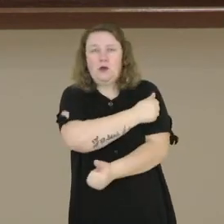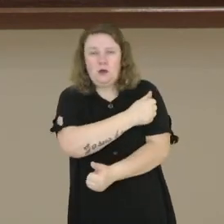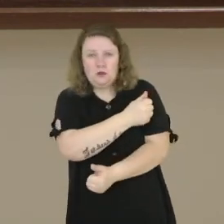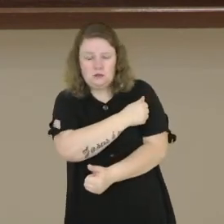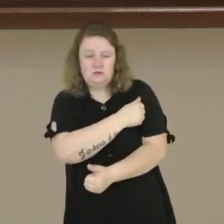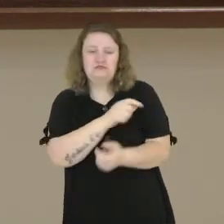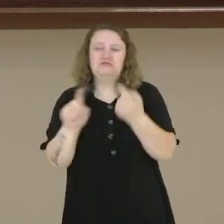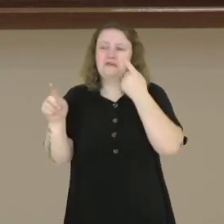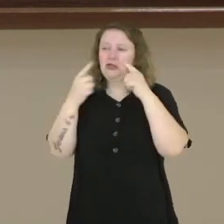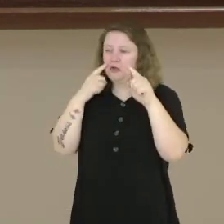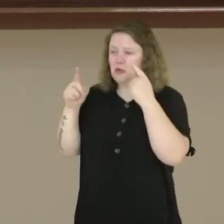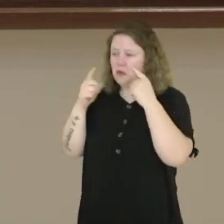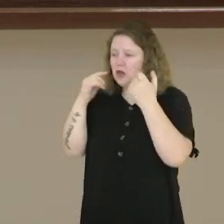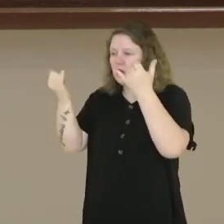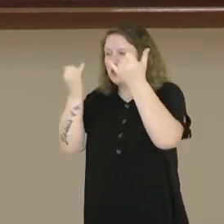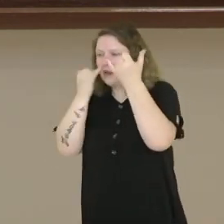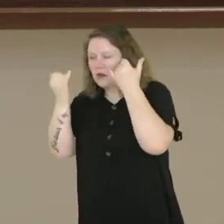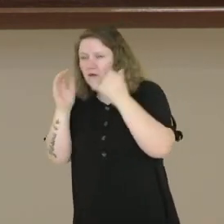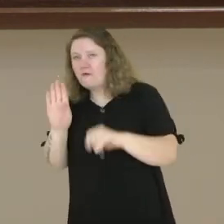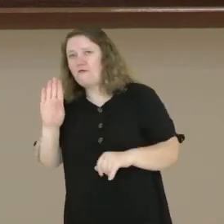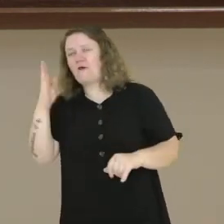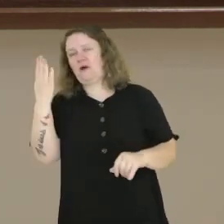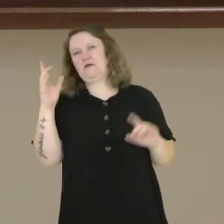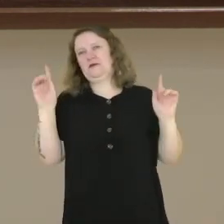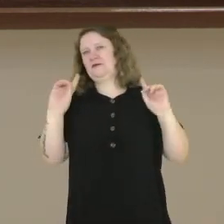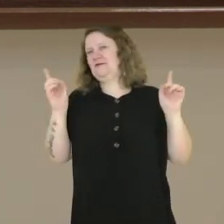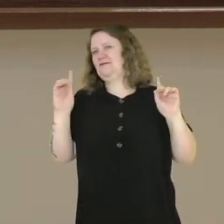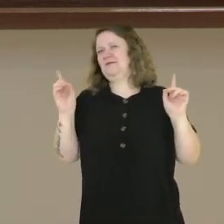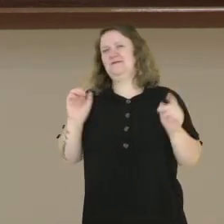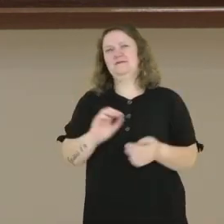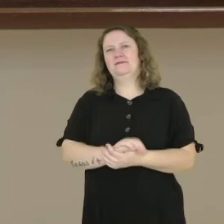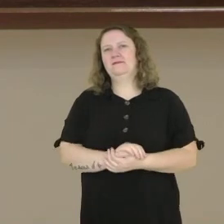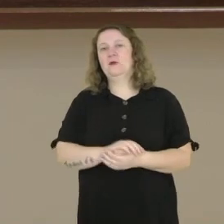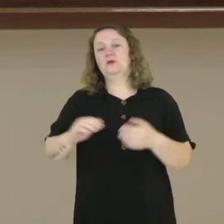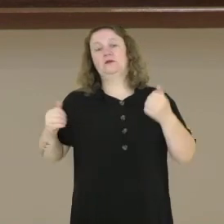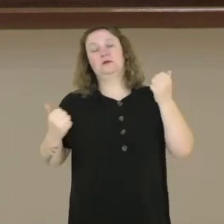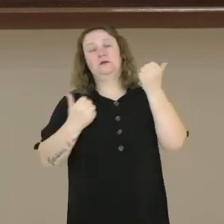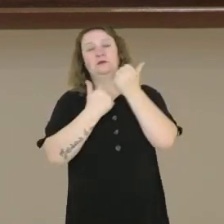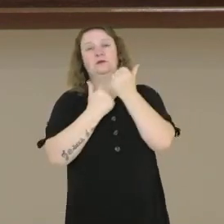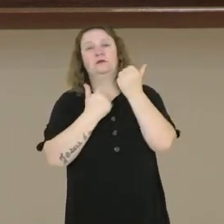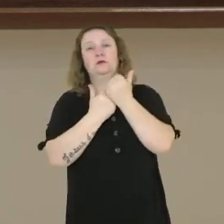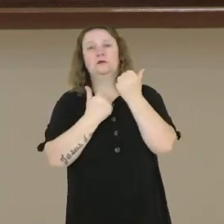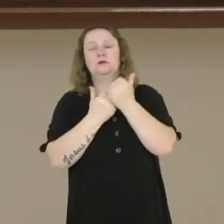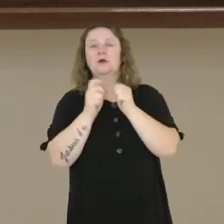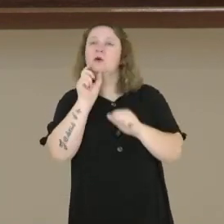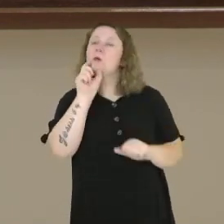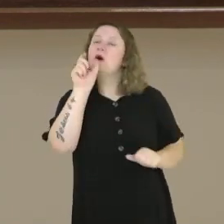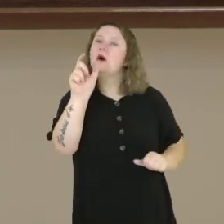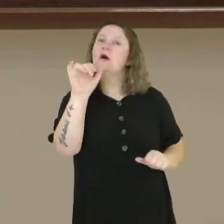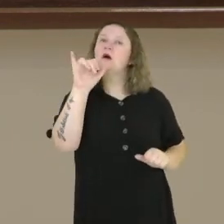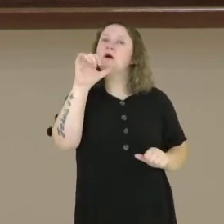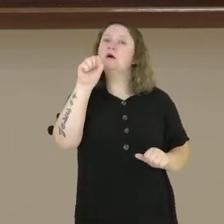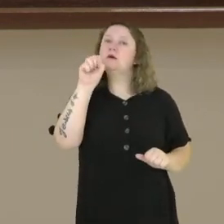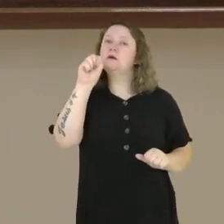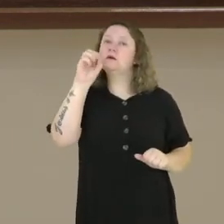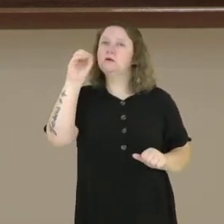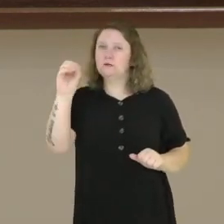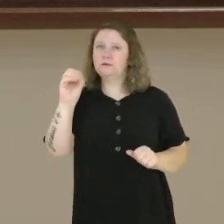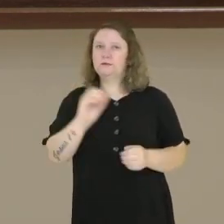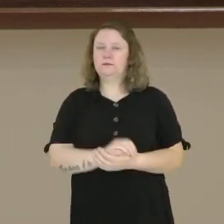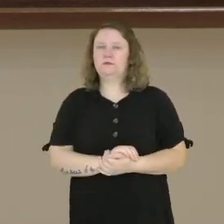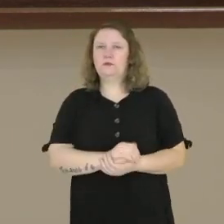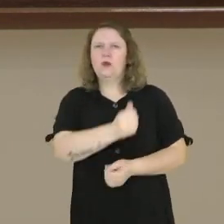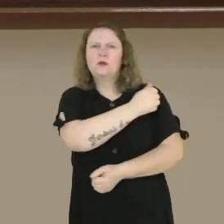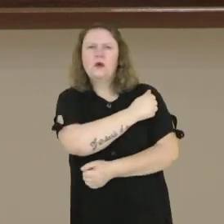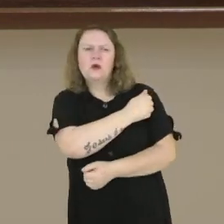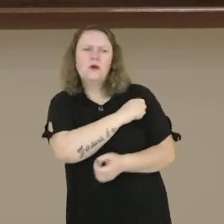falsa. Vamos reescrever esse enunciado substituindo a oração subordinada pela palavrinha isso. Vamos ver. Os alunos